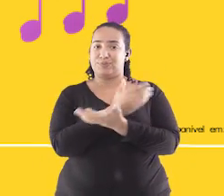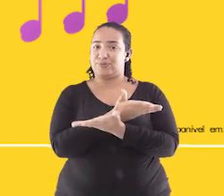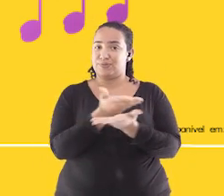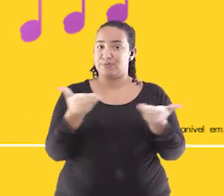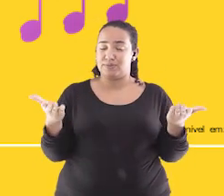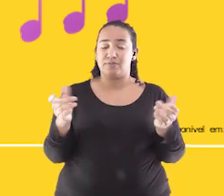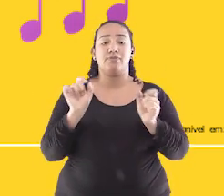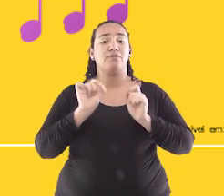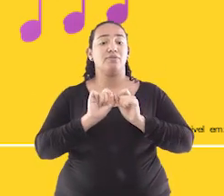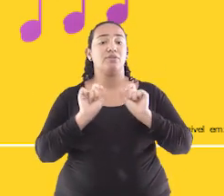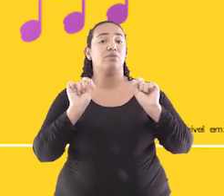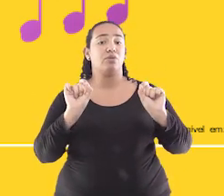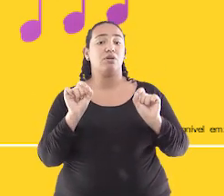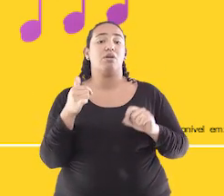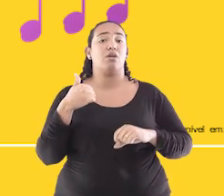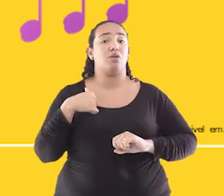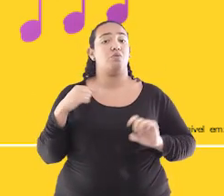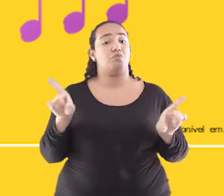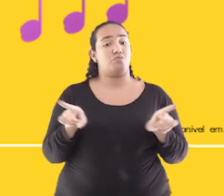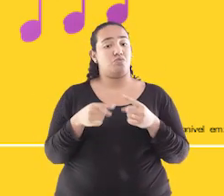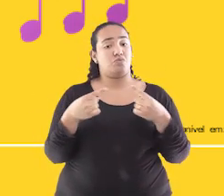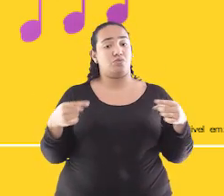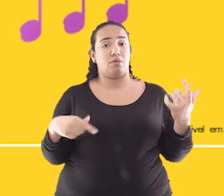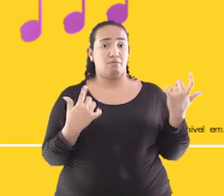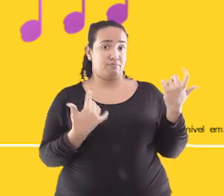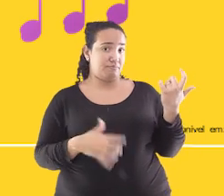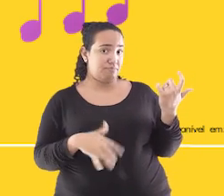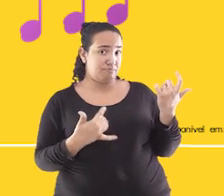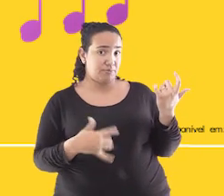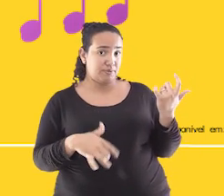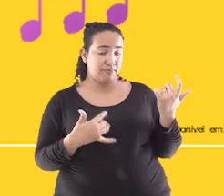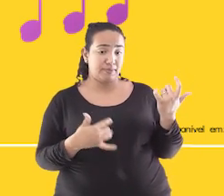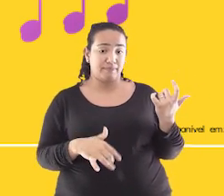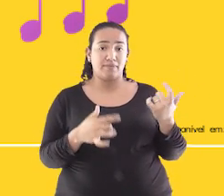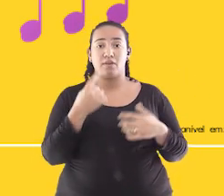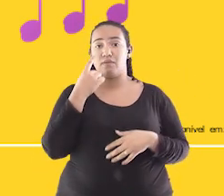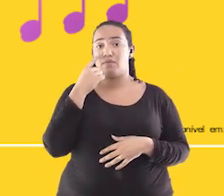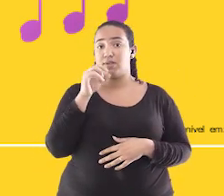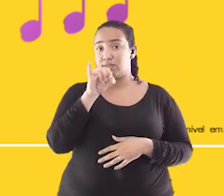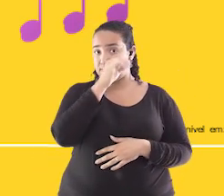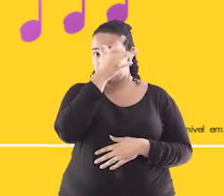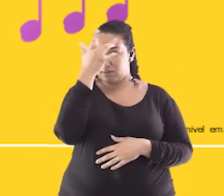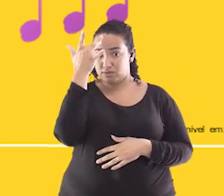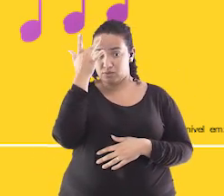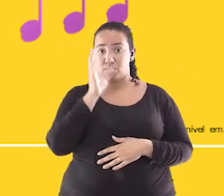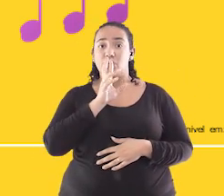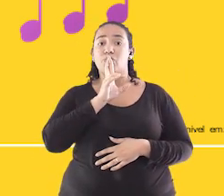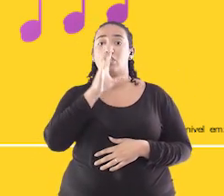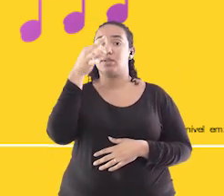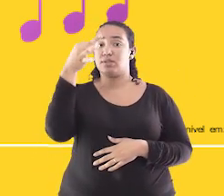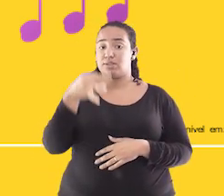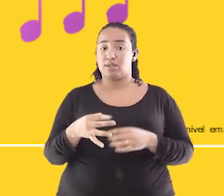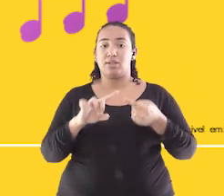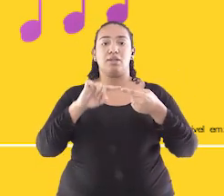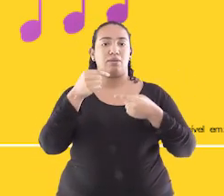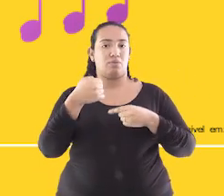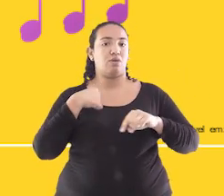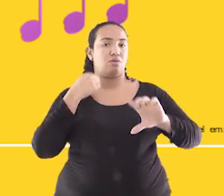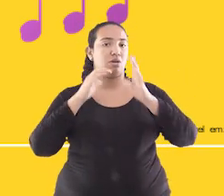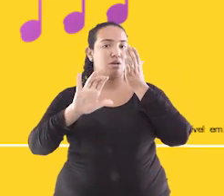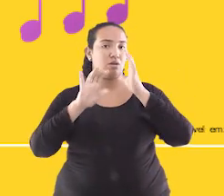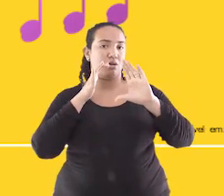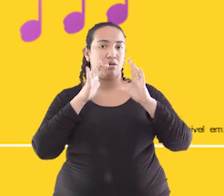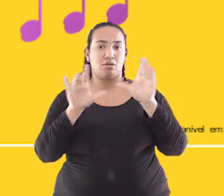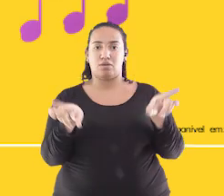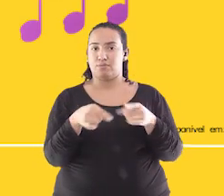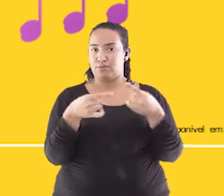fazer o seguinte? Eu vou tocar um pedacinho da melodia de cada música e para ver se os participantes vão acertar. E depois eu canto a música para a gente conferir